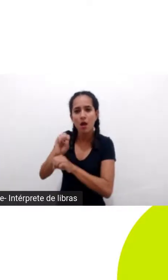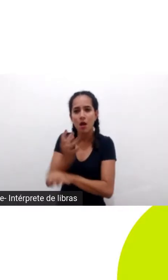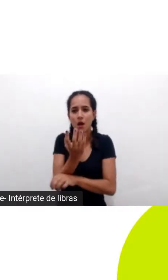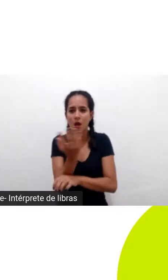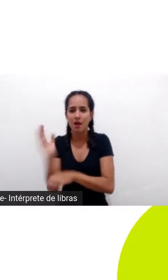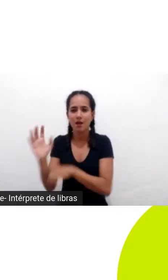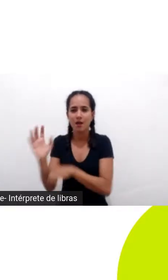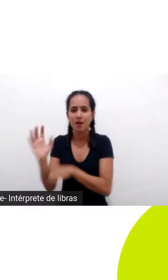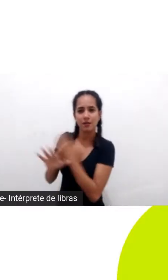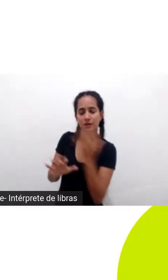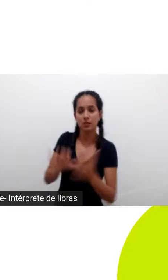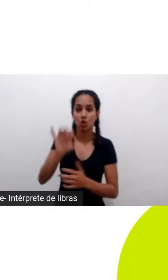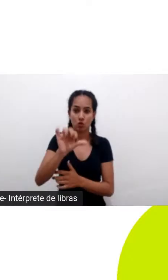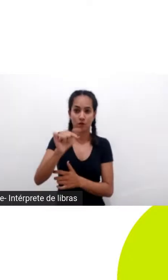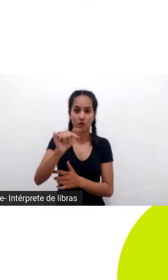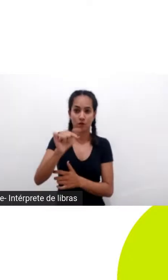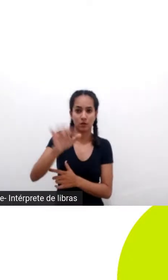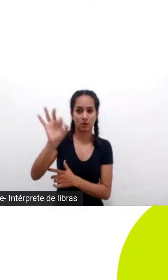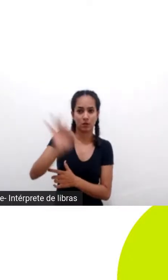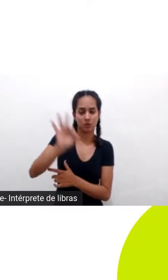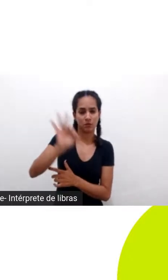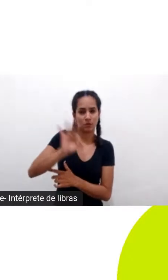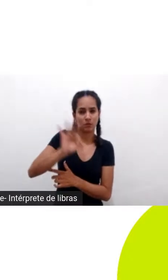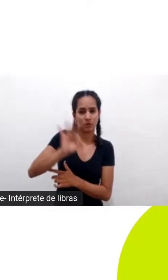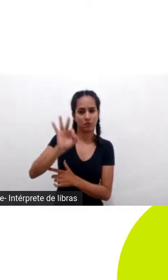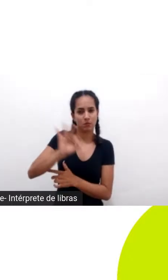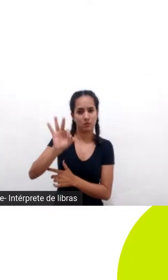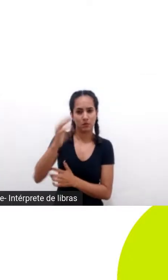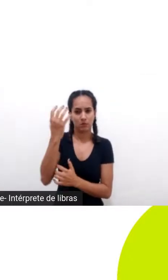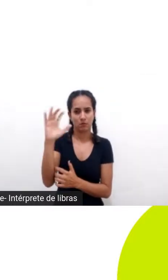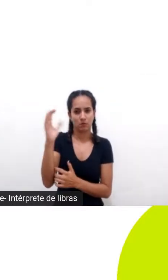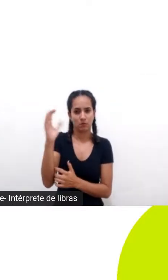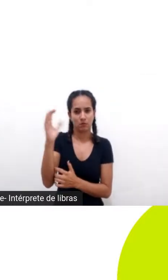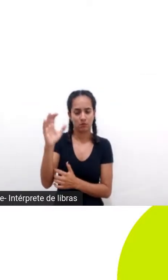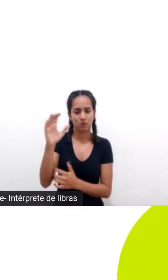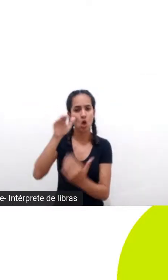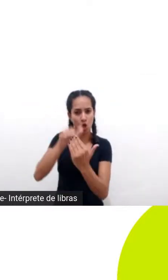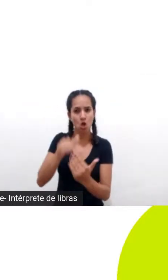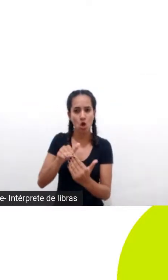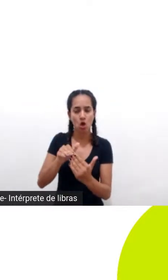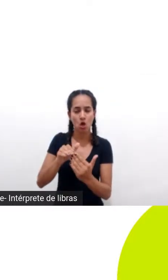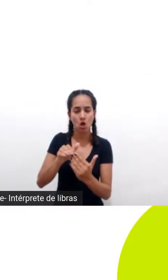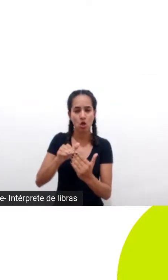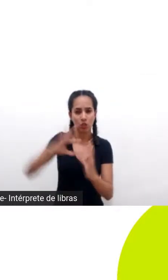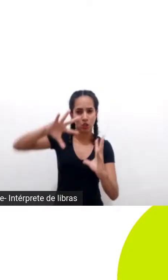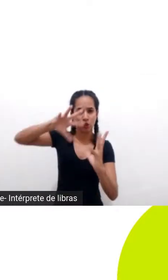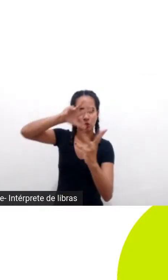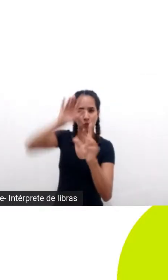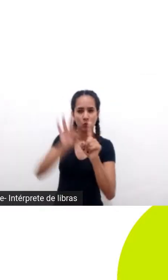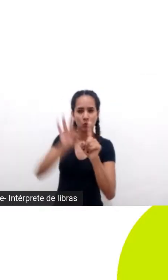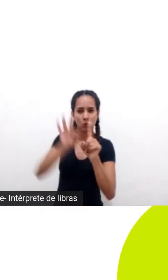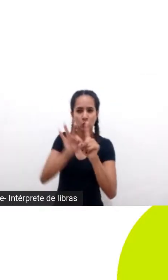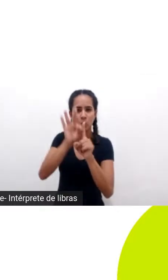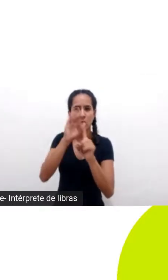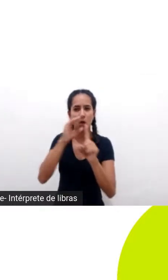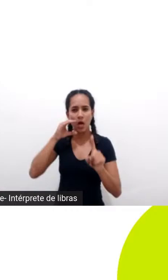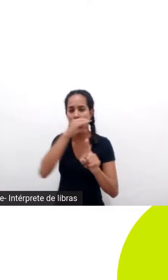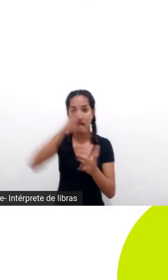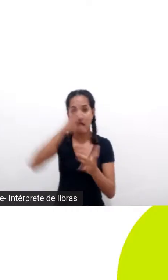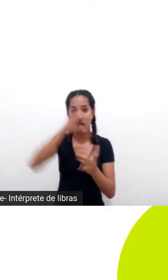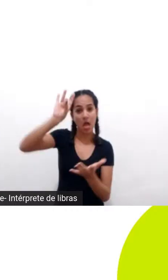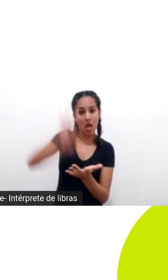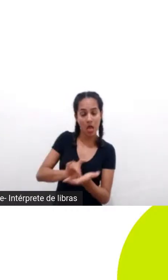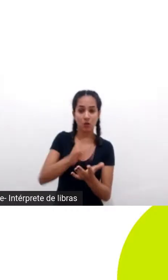% dos cientistas do clima concordam que o aquecimento global é real e é antropogênico ou seja ou seja esses 3%